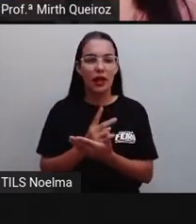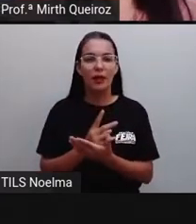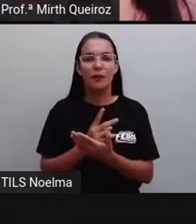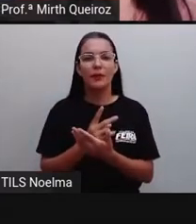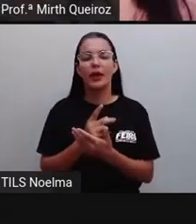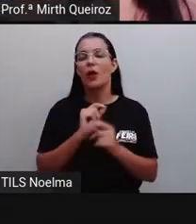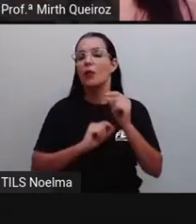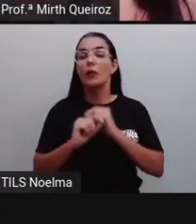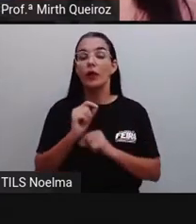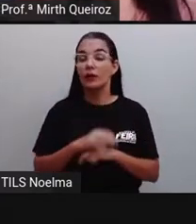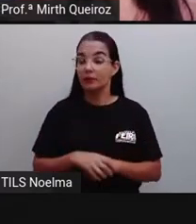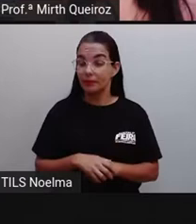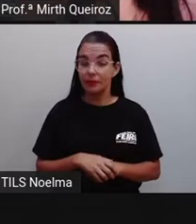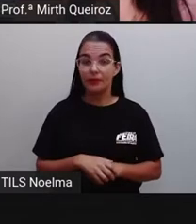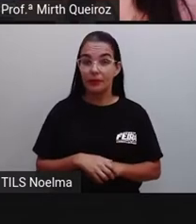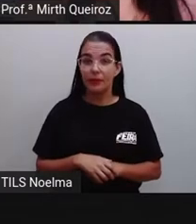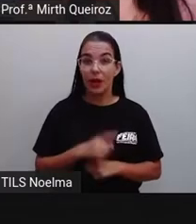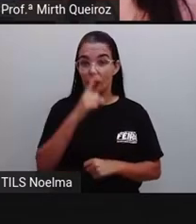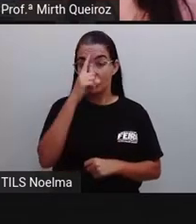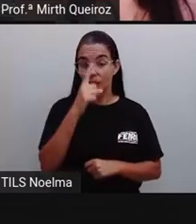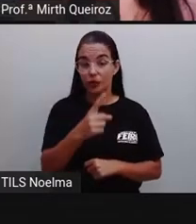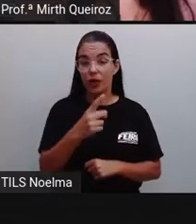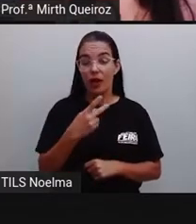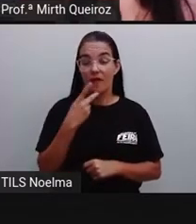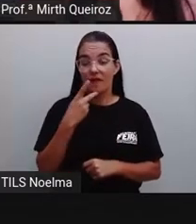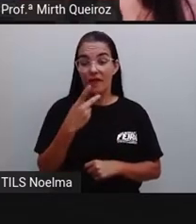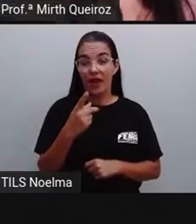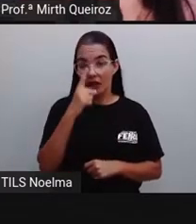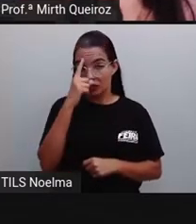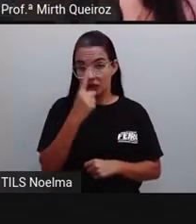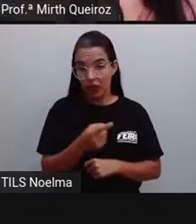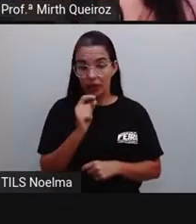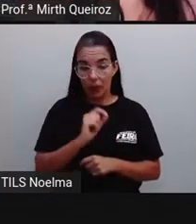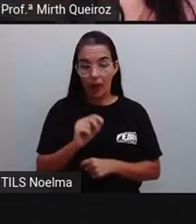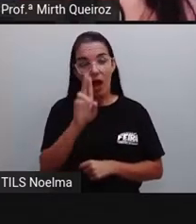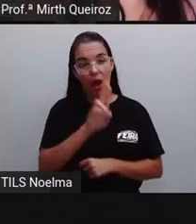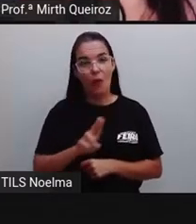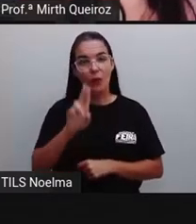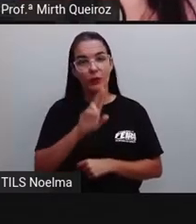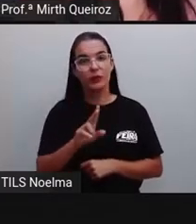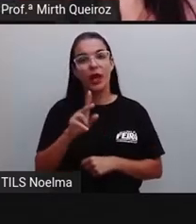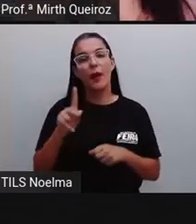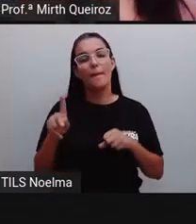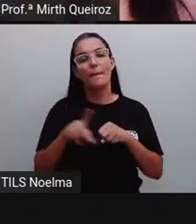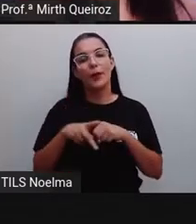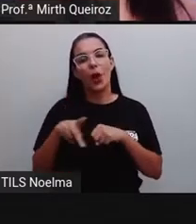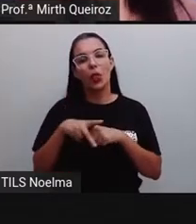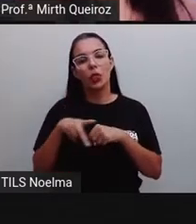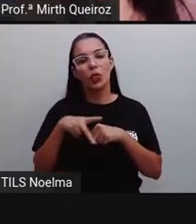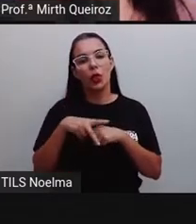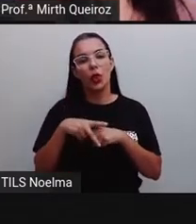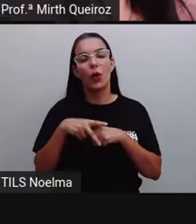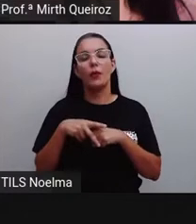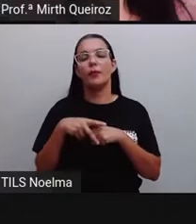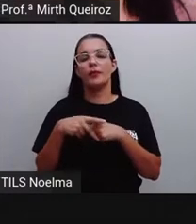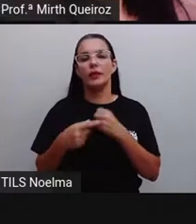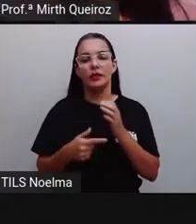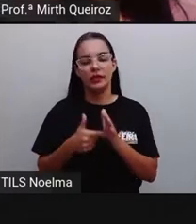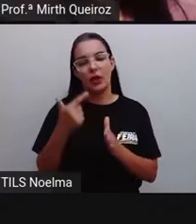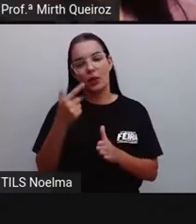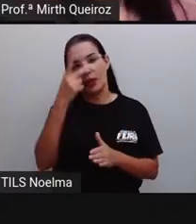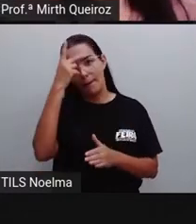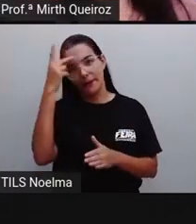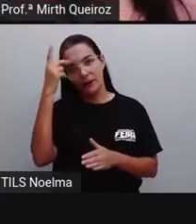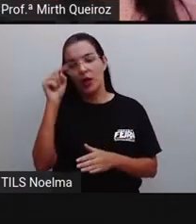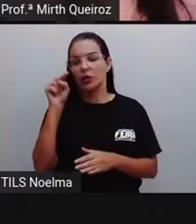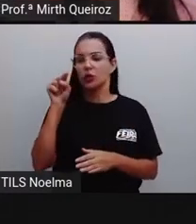ser um discurso direto, né? A gente utiliza a segunda pessoa. E